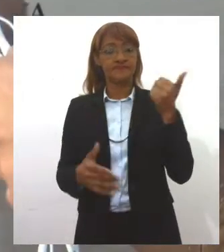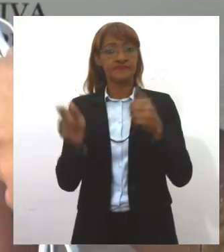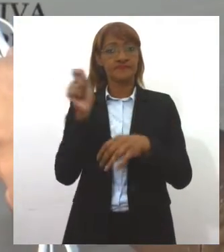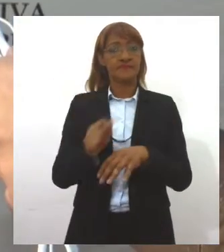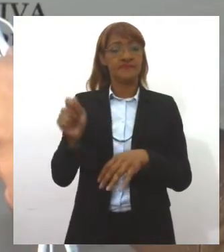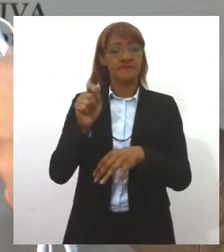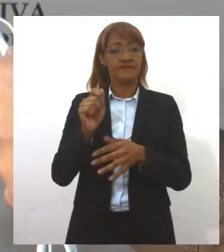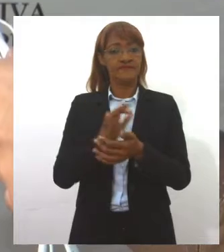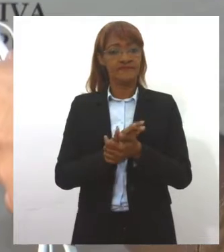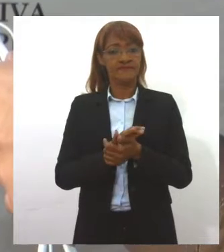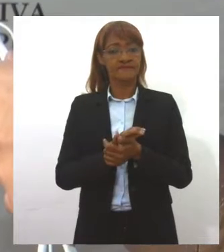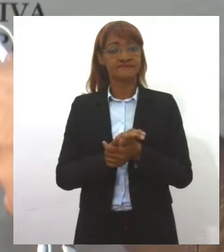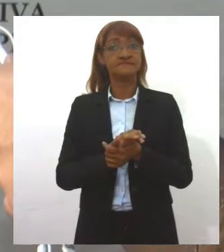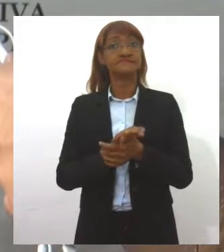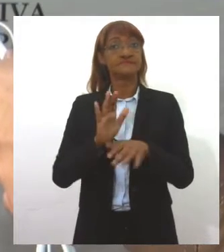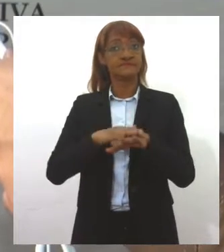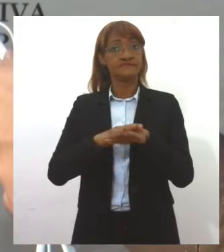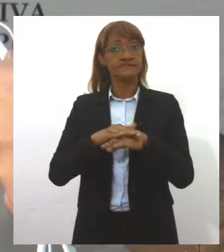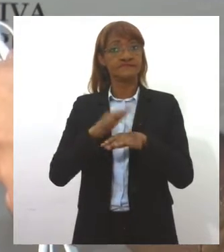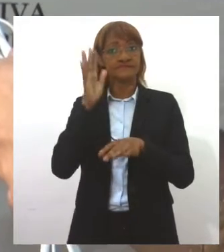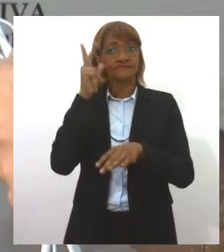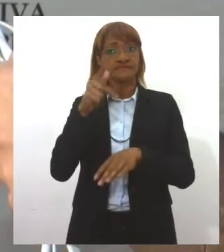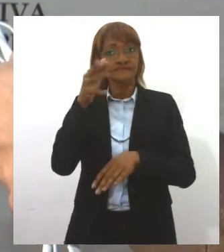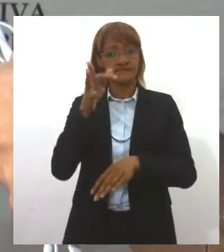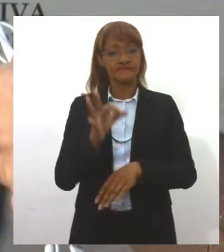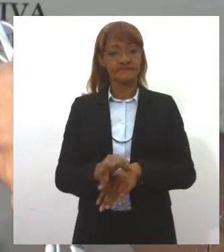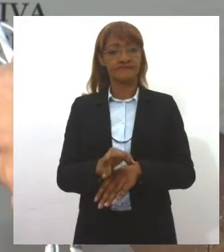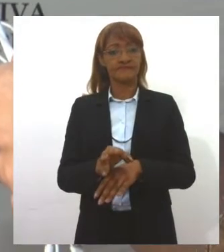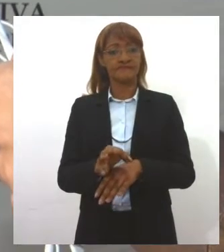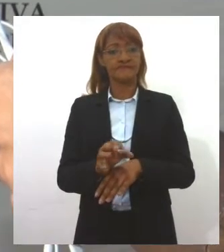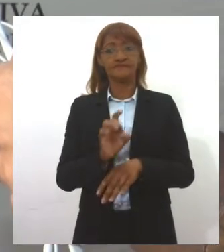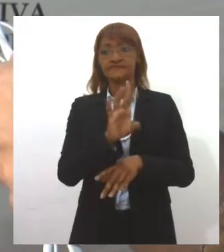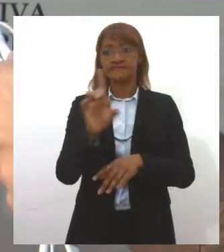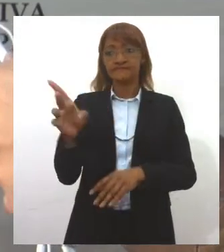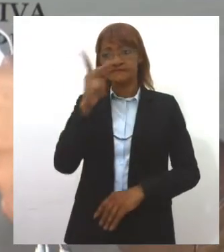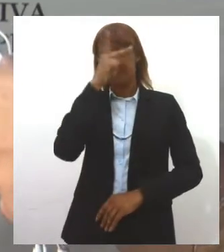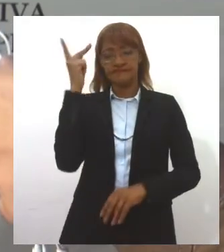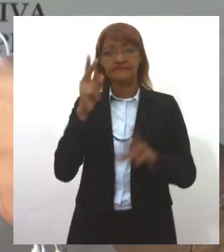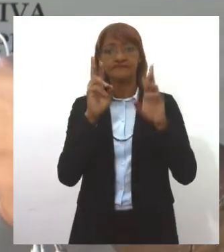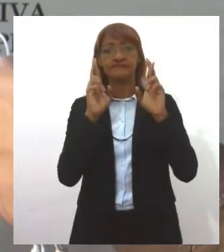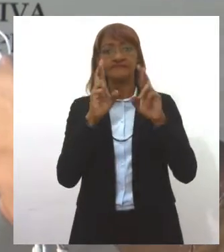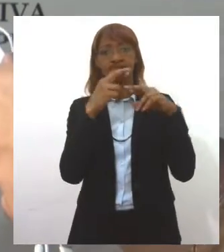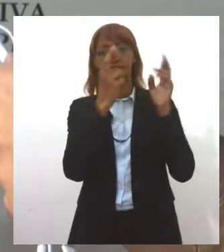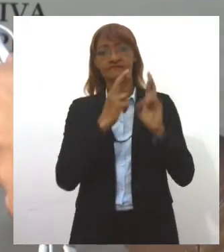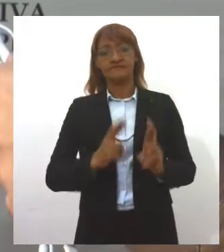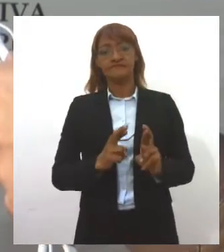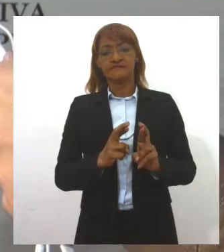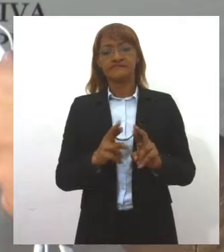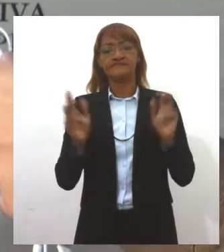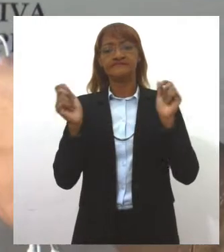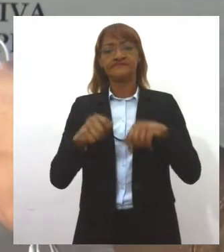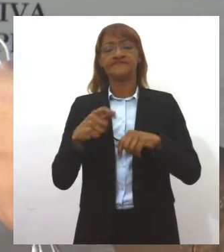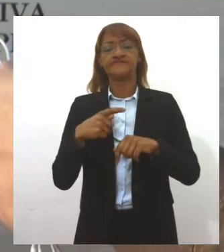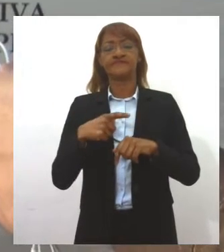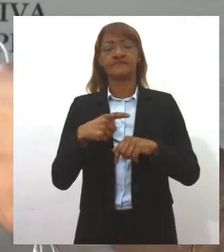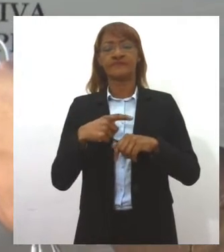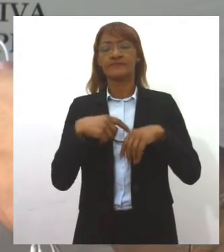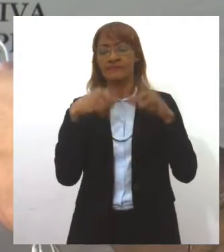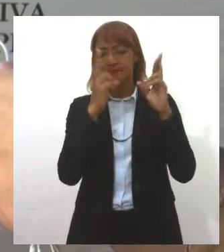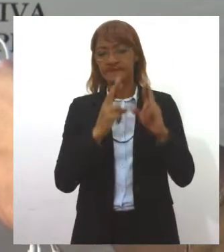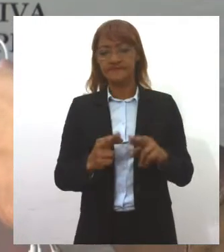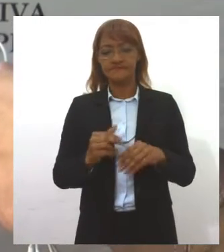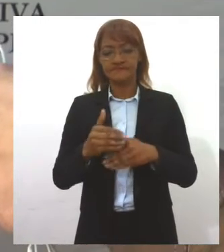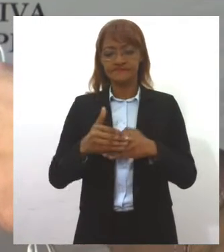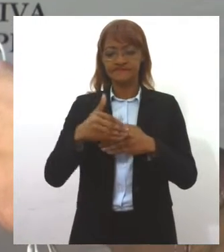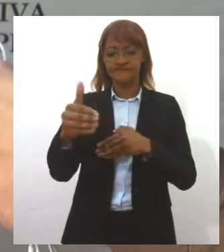Confiança, tomando as decisões mais corretas e fazendo com que o torcedor, que ainda tem esperança, tenha pelo menos a esperança de nos próximos